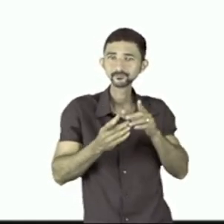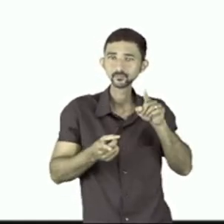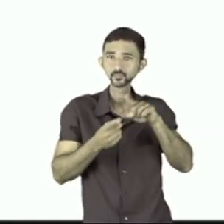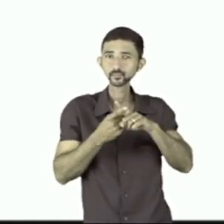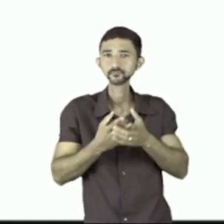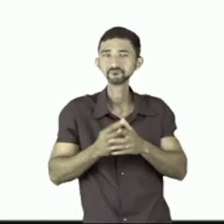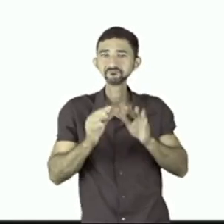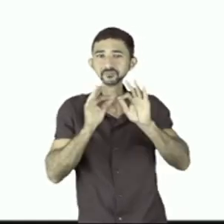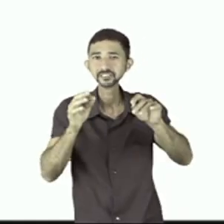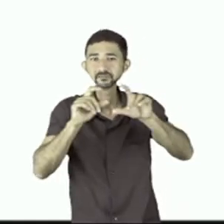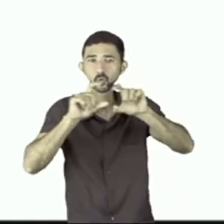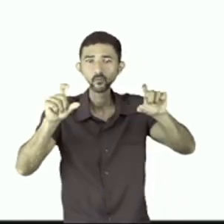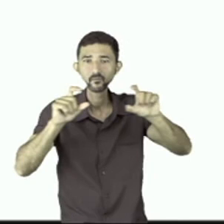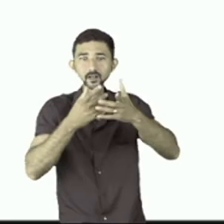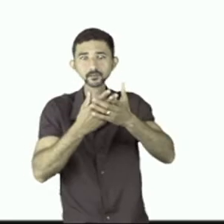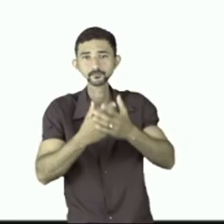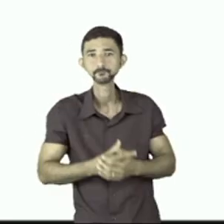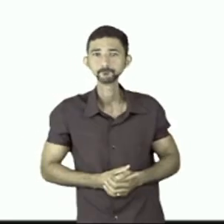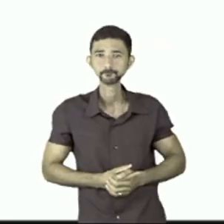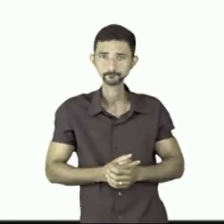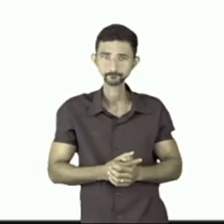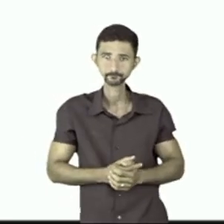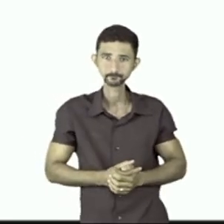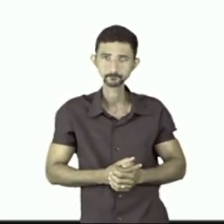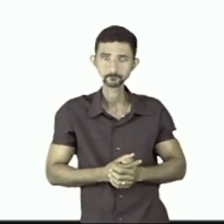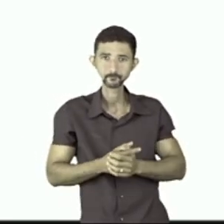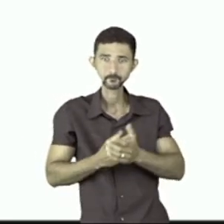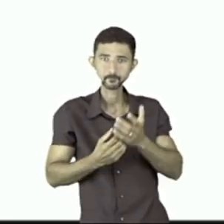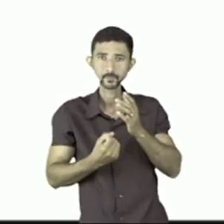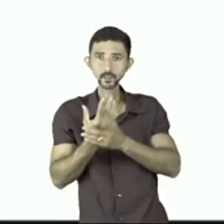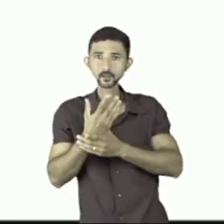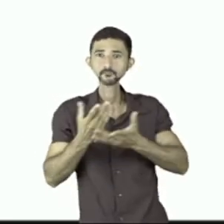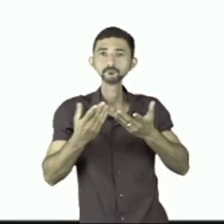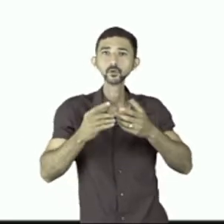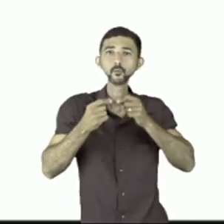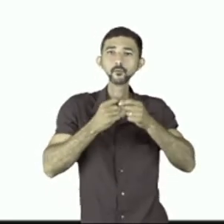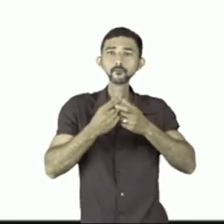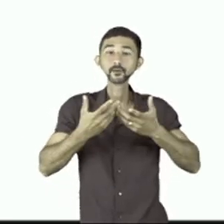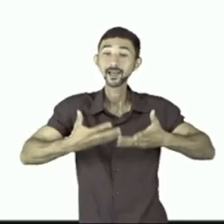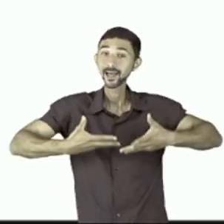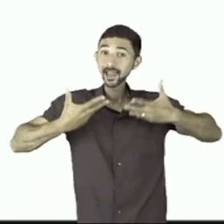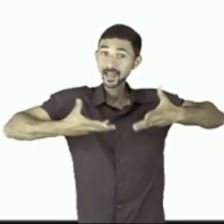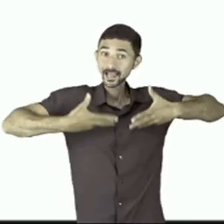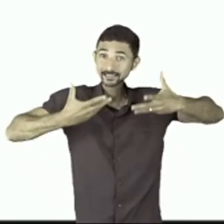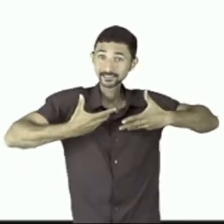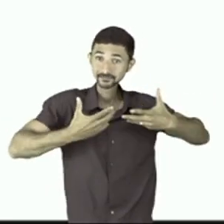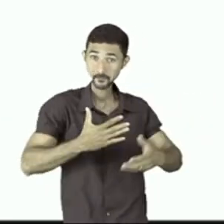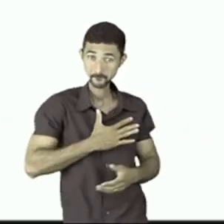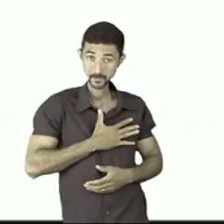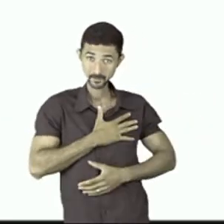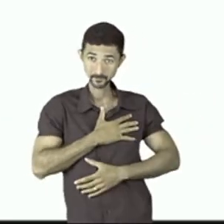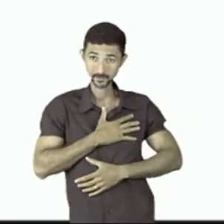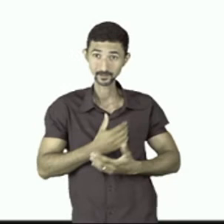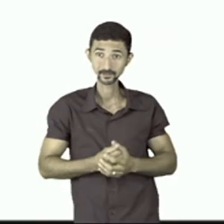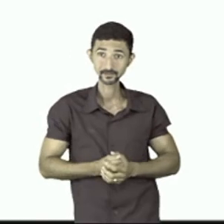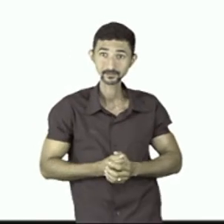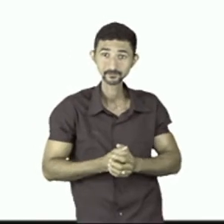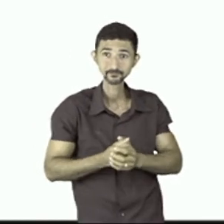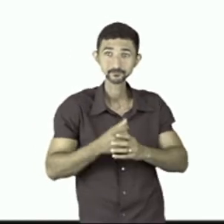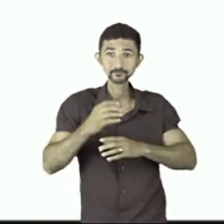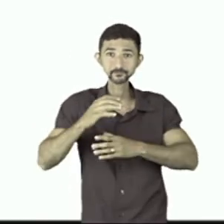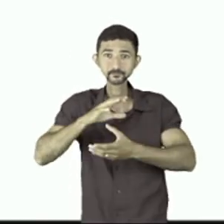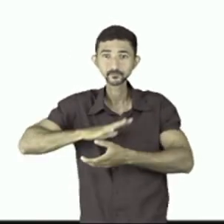apenas com um pequeno trecho e diz assim, constituiu-se motivo de muita alegria para mim a